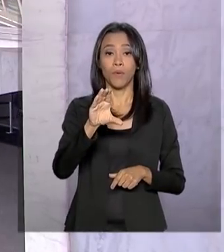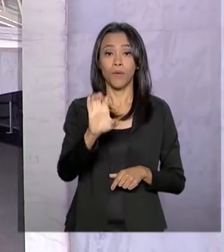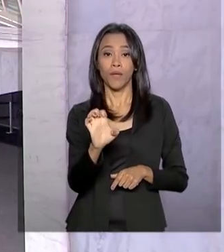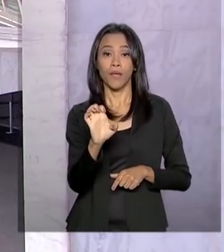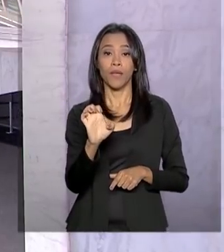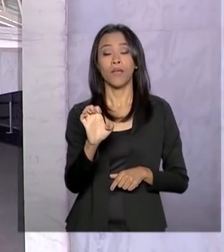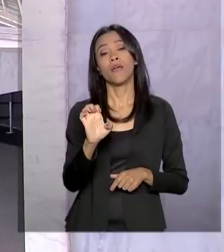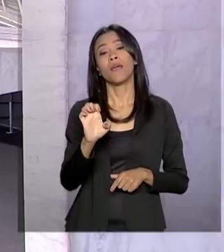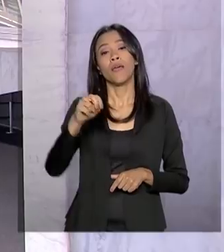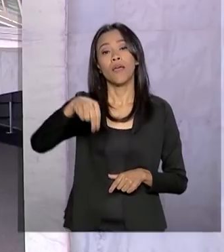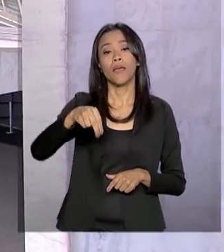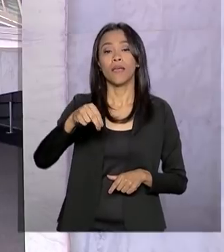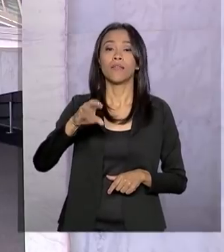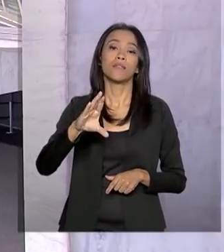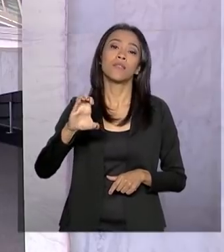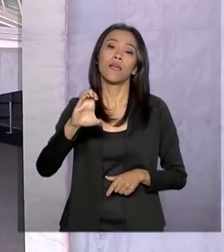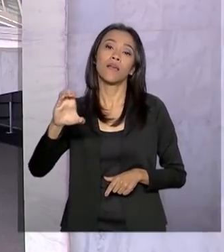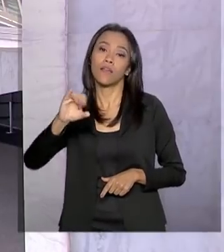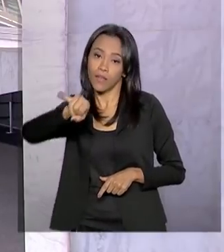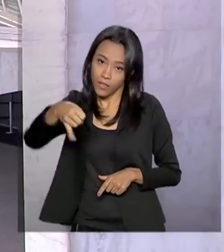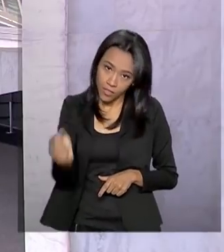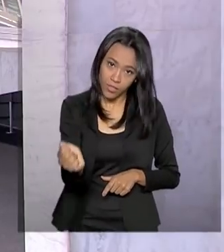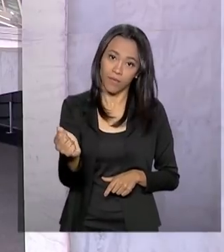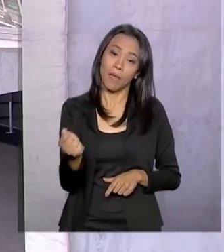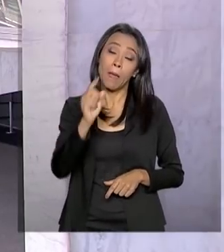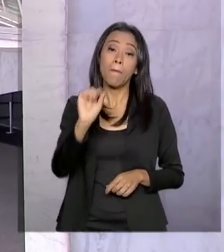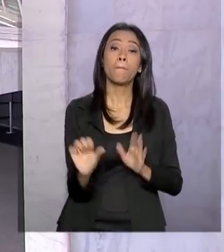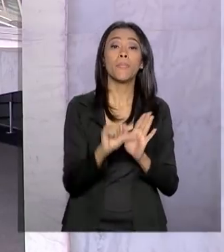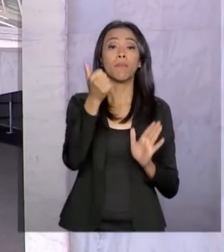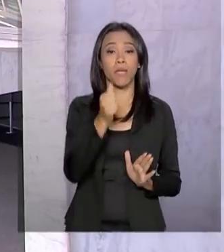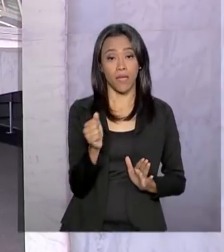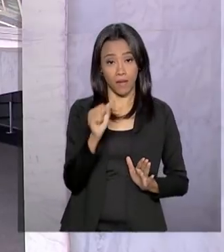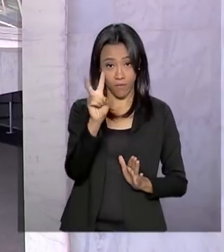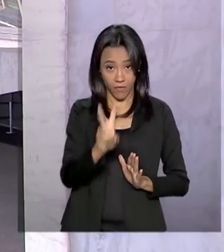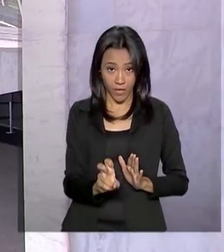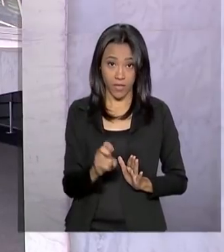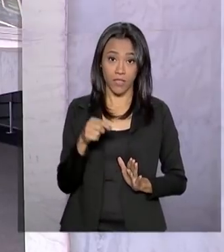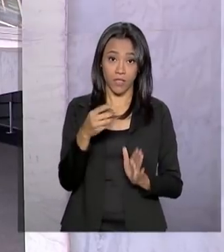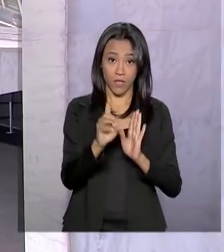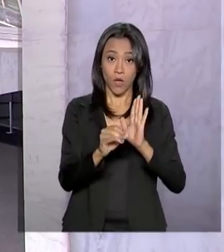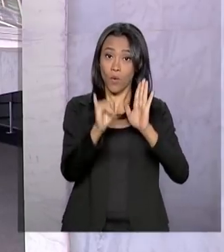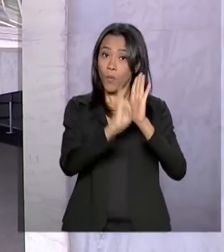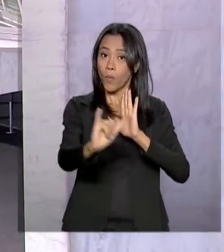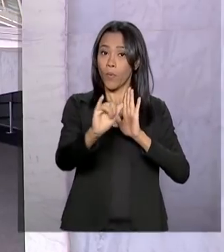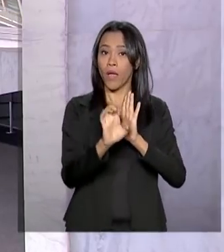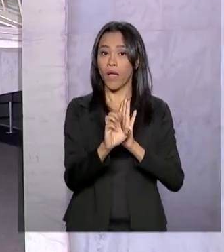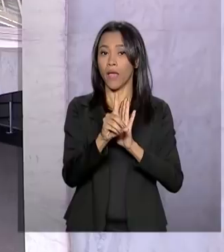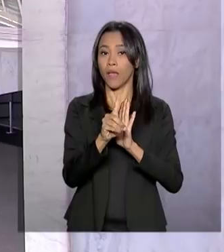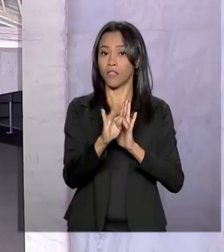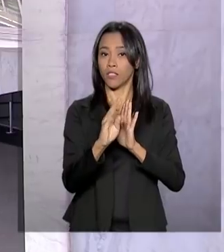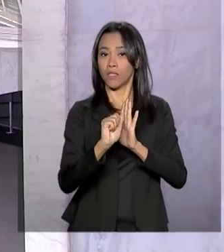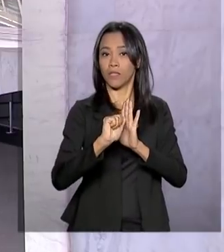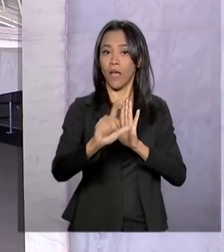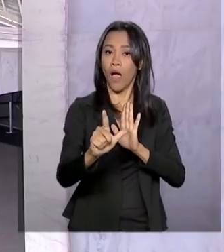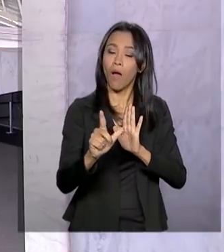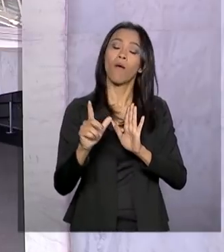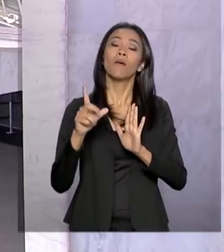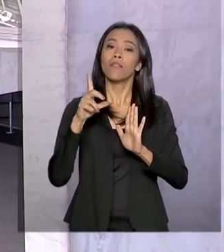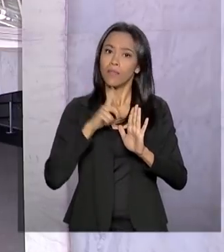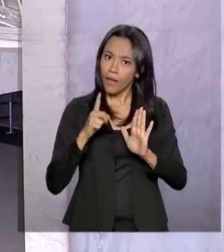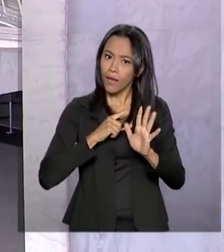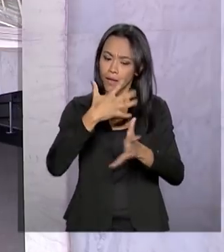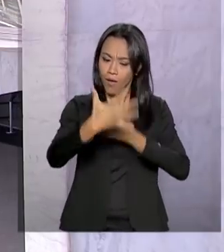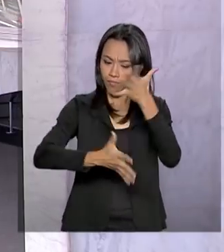novidade nesta edição do Enseja. Pela primeira vez, o edital tem uma versão disponível